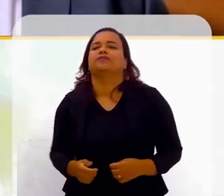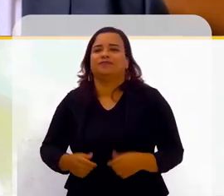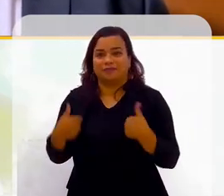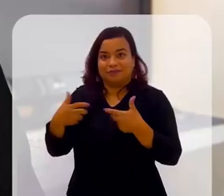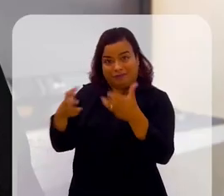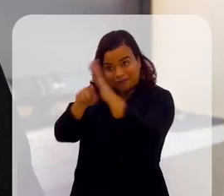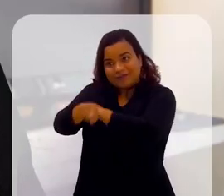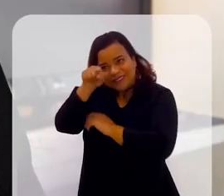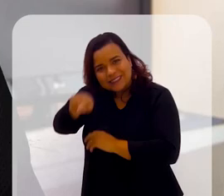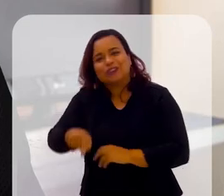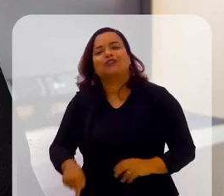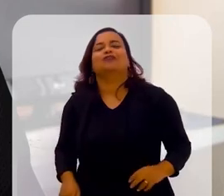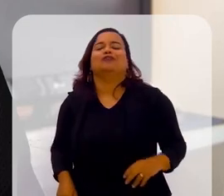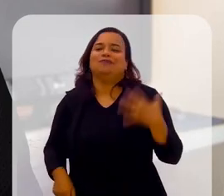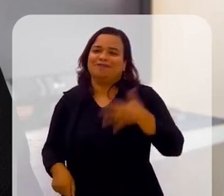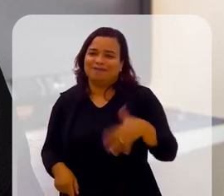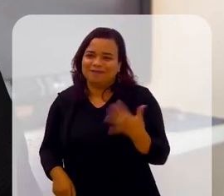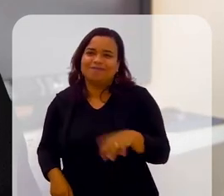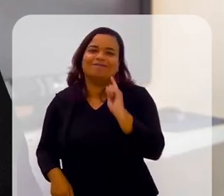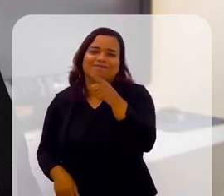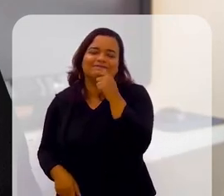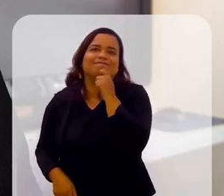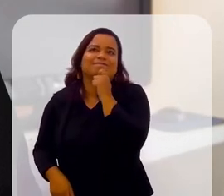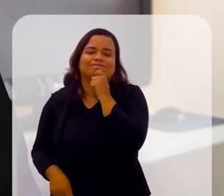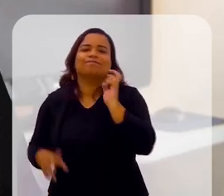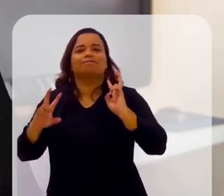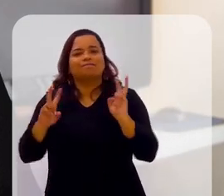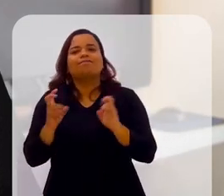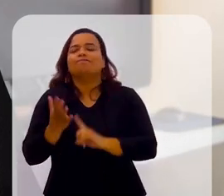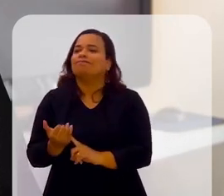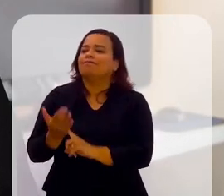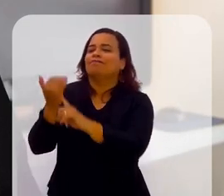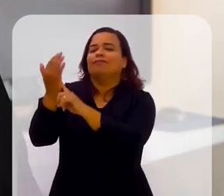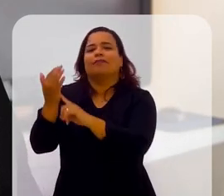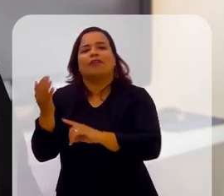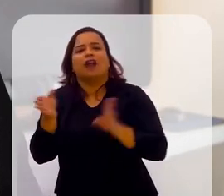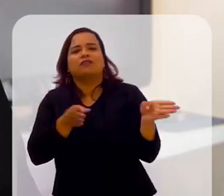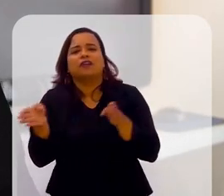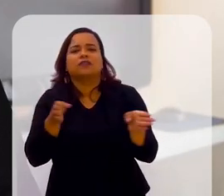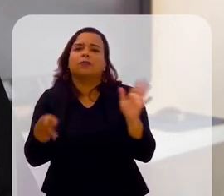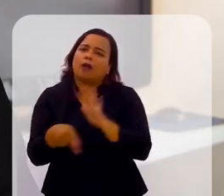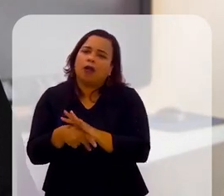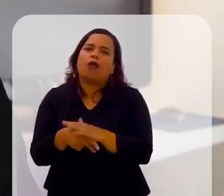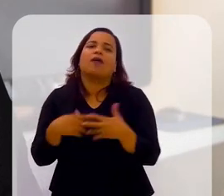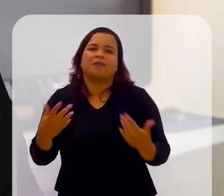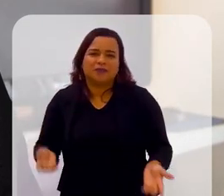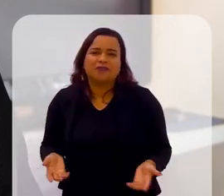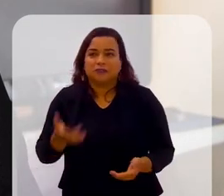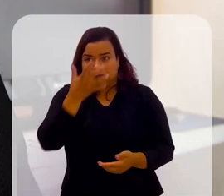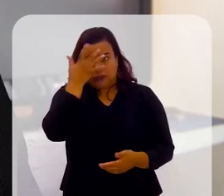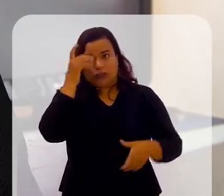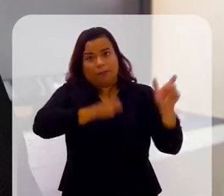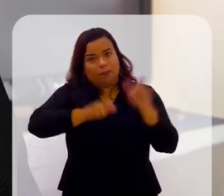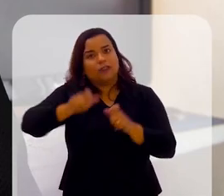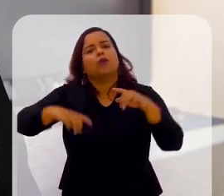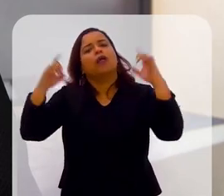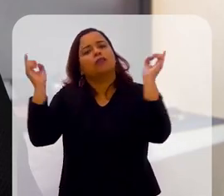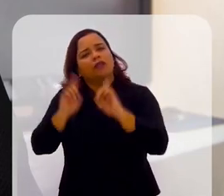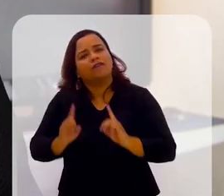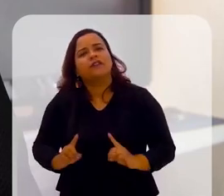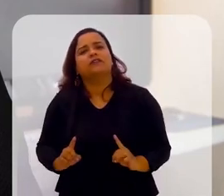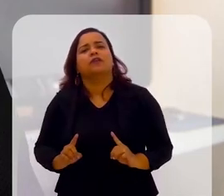ia te perguntar exatamente a respeito disso, sobre as tecnologias de acessibilidade para as pessoas com